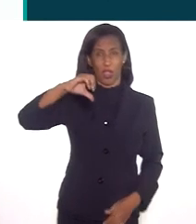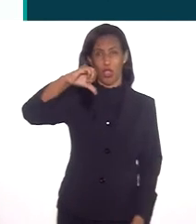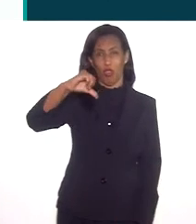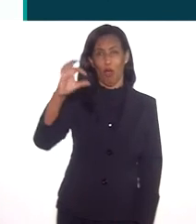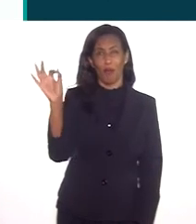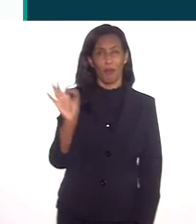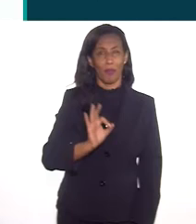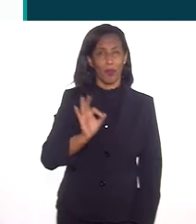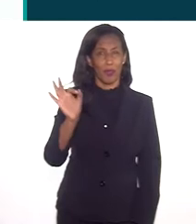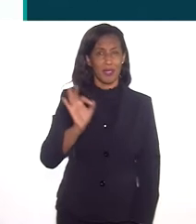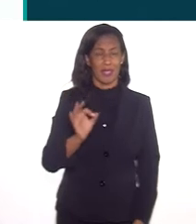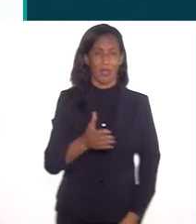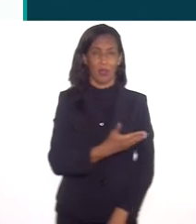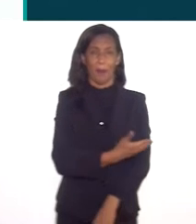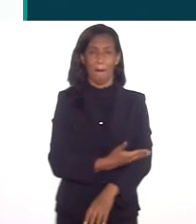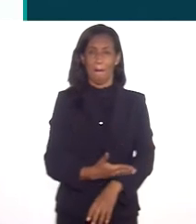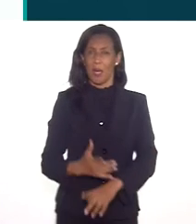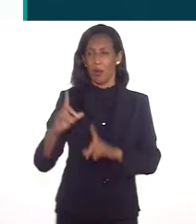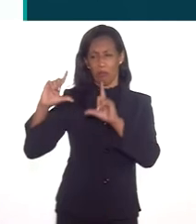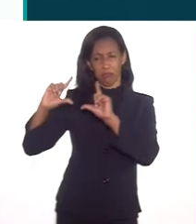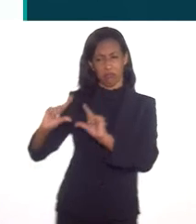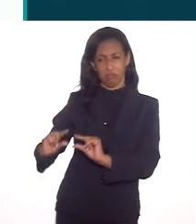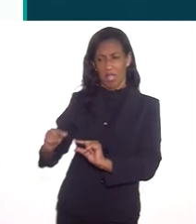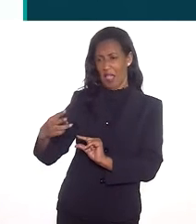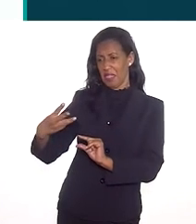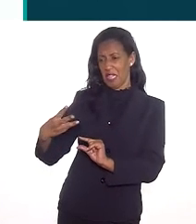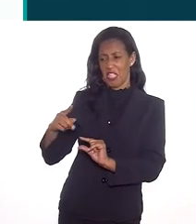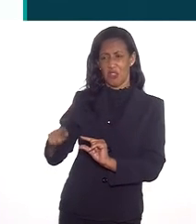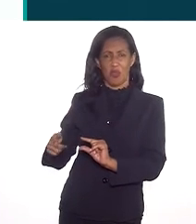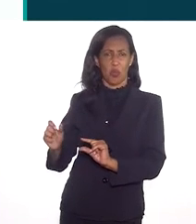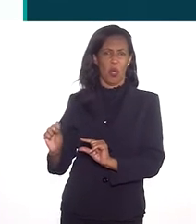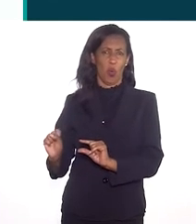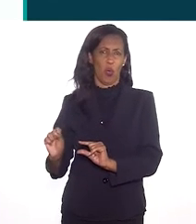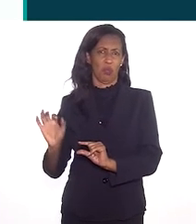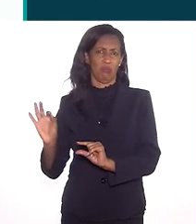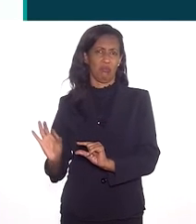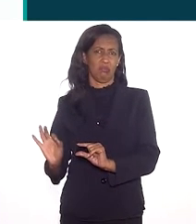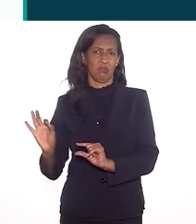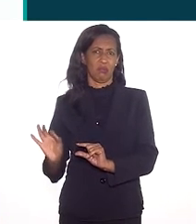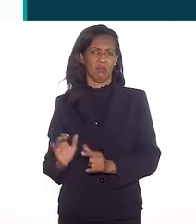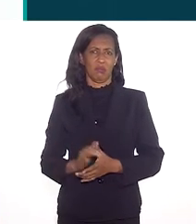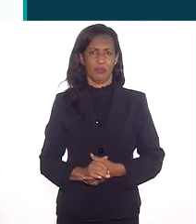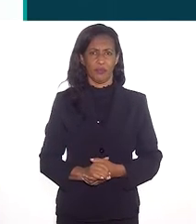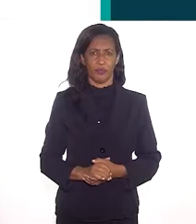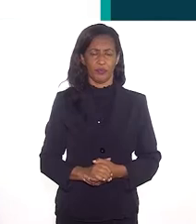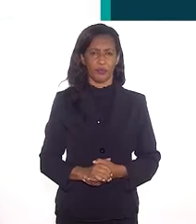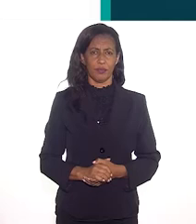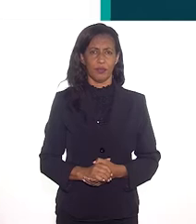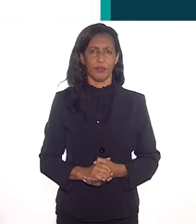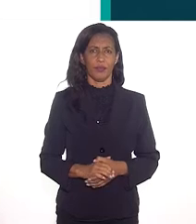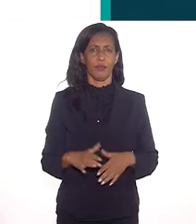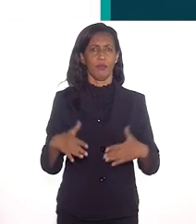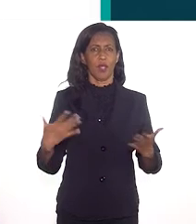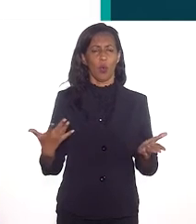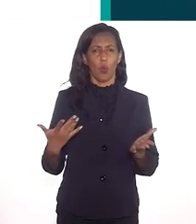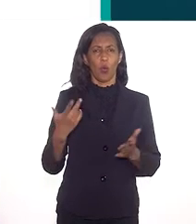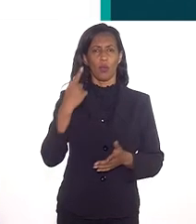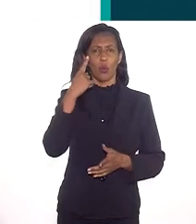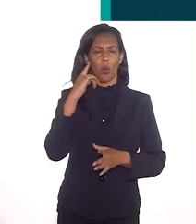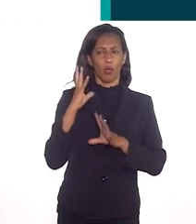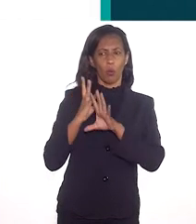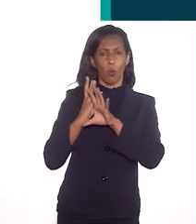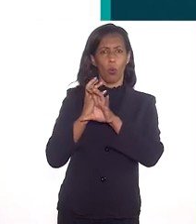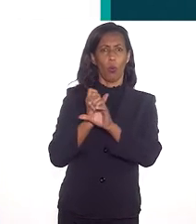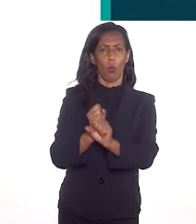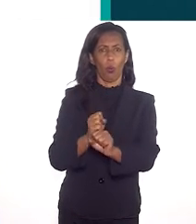a 9%, da população branca é bem menor, chega a 3,8%. Quando a gente olha